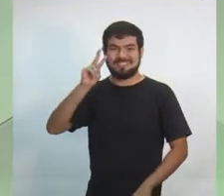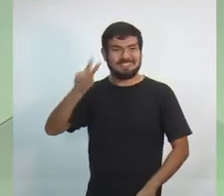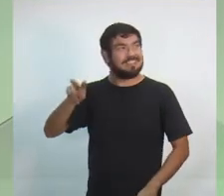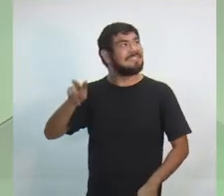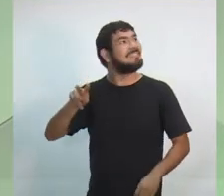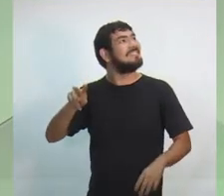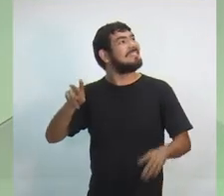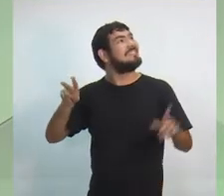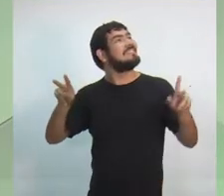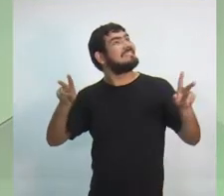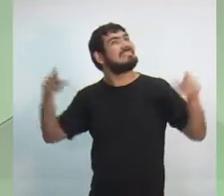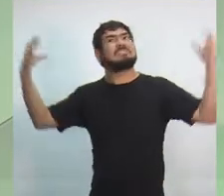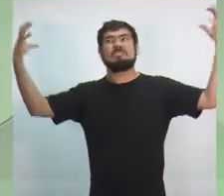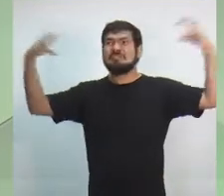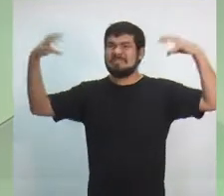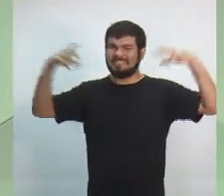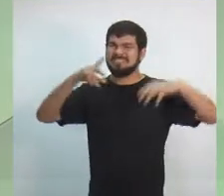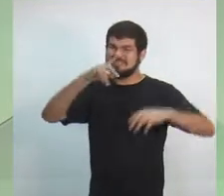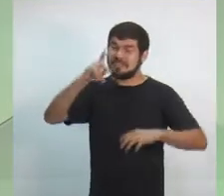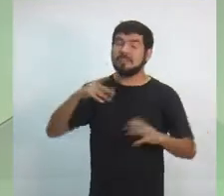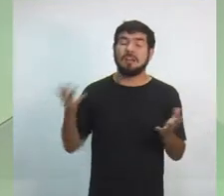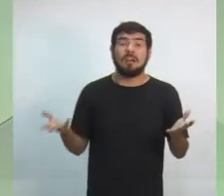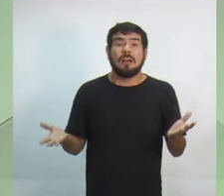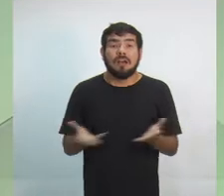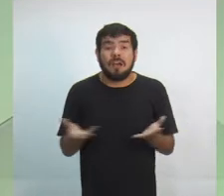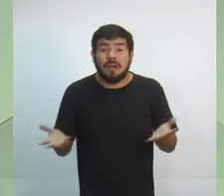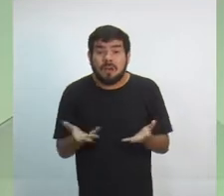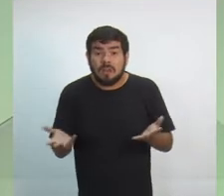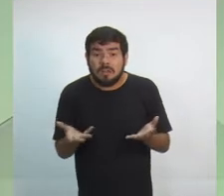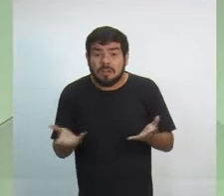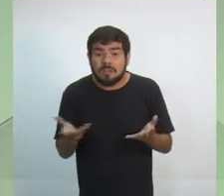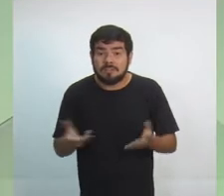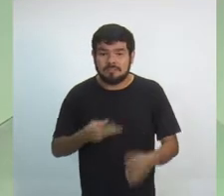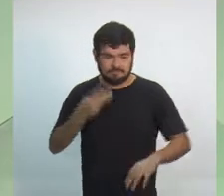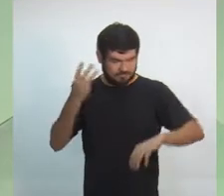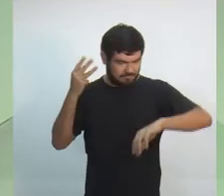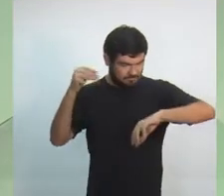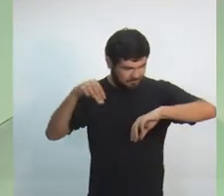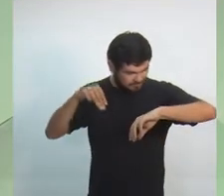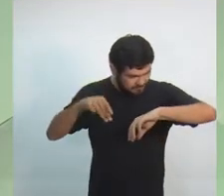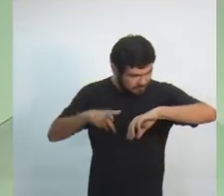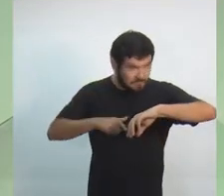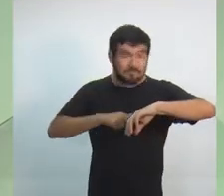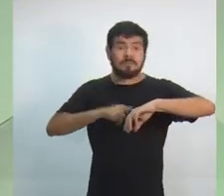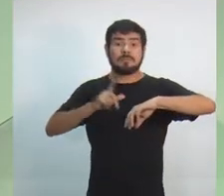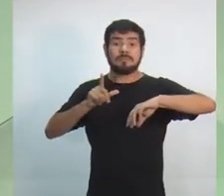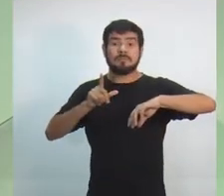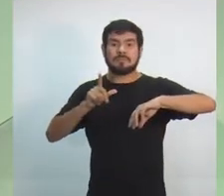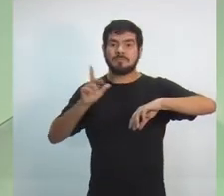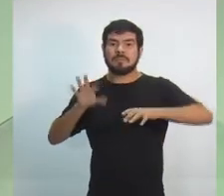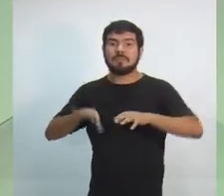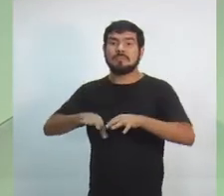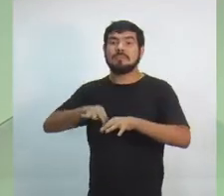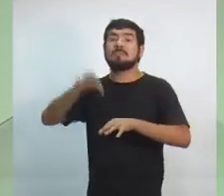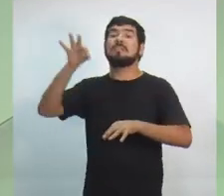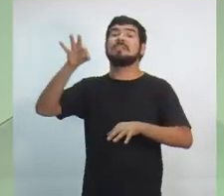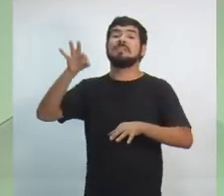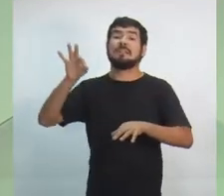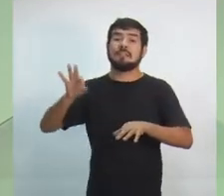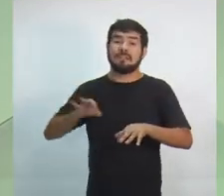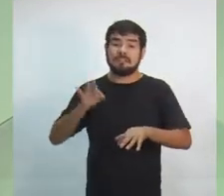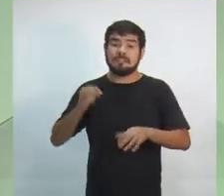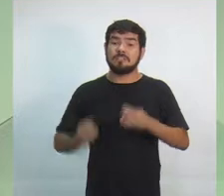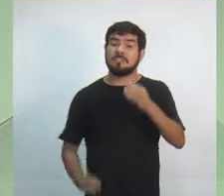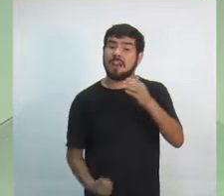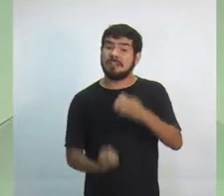O pessoal que está acompanhando a gente está chovendo muito forte. Eu vou, mais uma vez aqui, três minutos. A questão que foi escolhida por toda a produção é